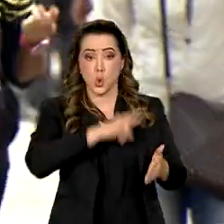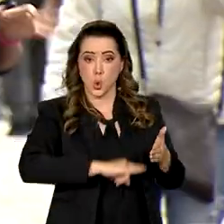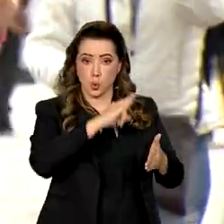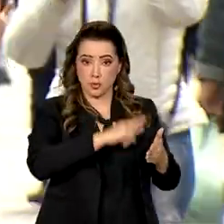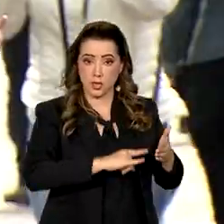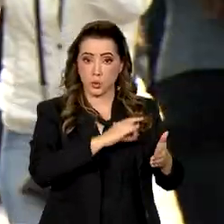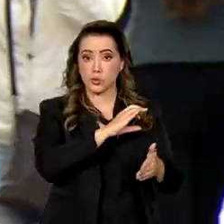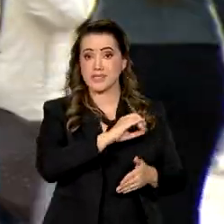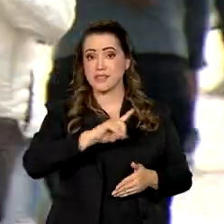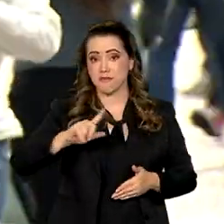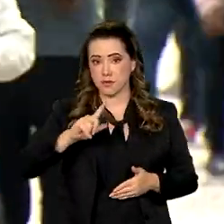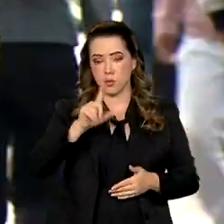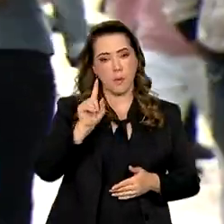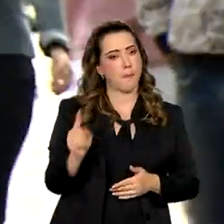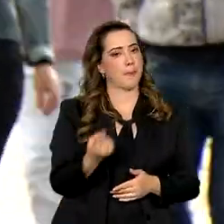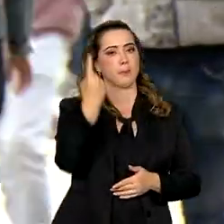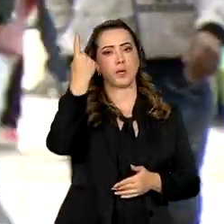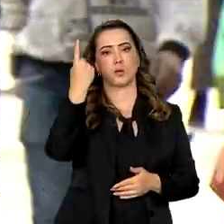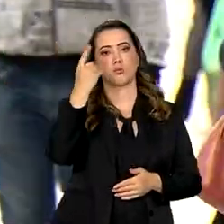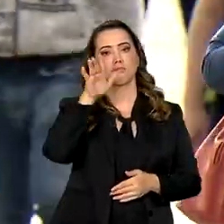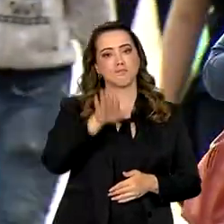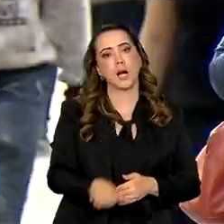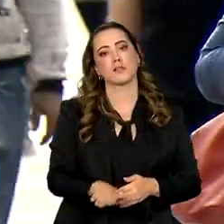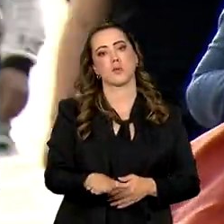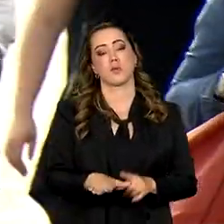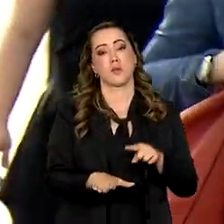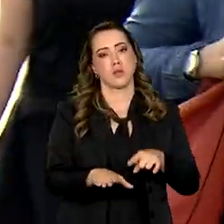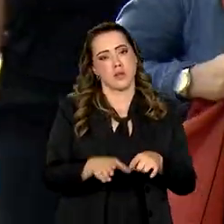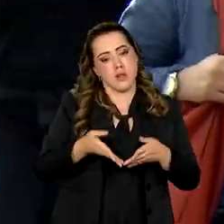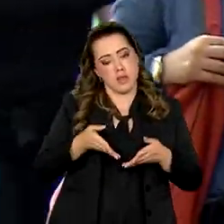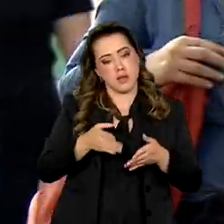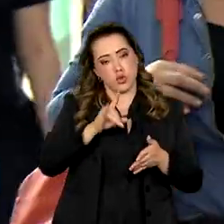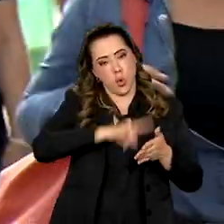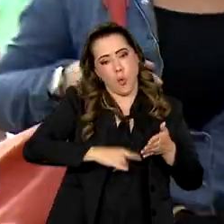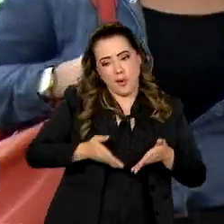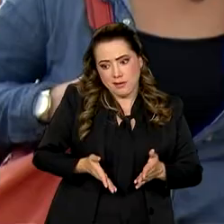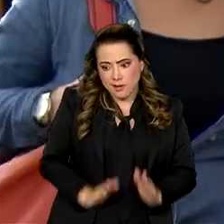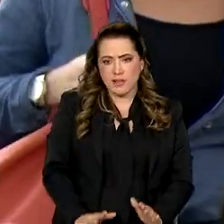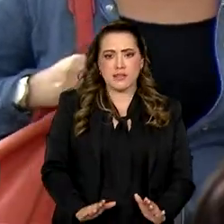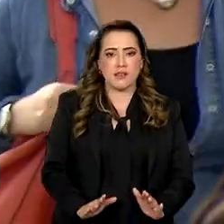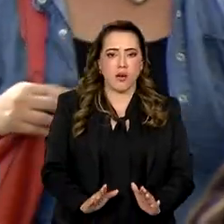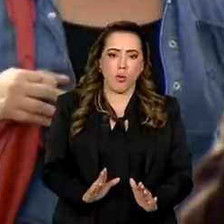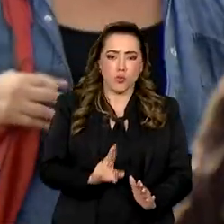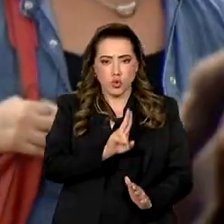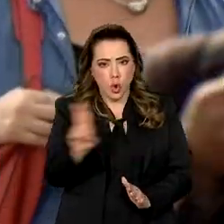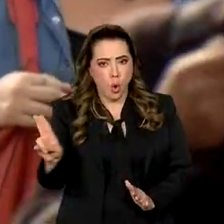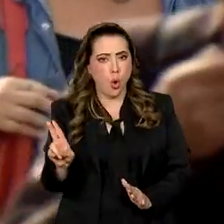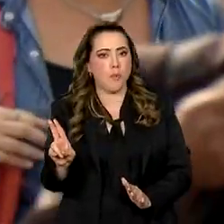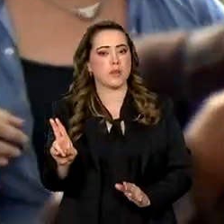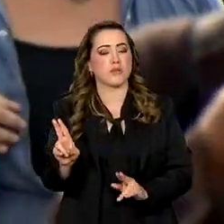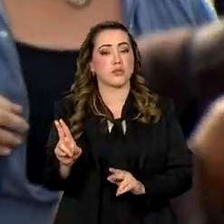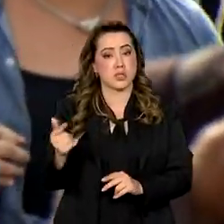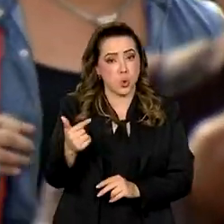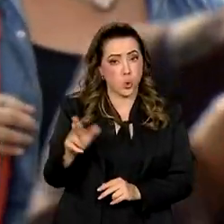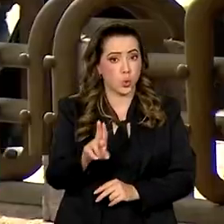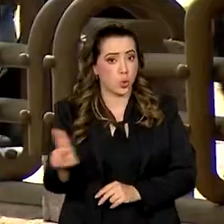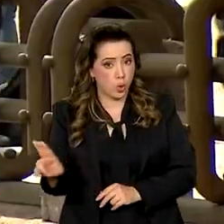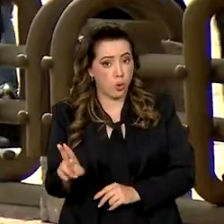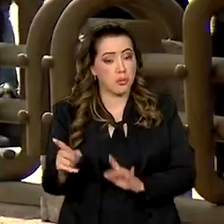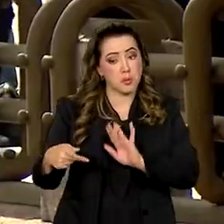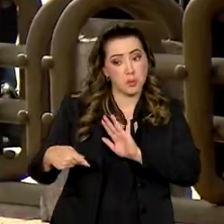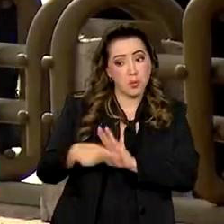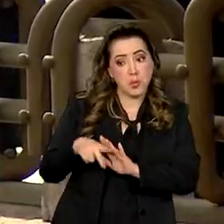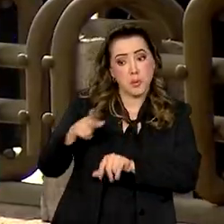rumo à cidadania. Com a certidão de nascimento, o cidadão ganha nome, sobrenome e nacionalidade